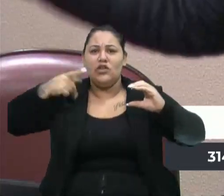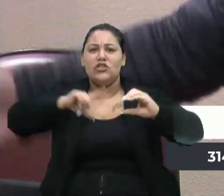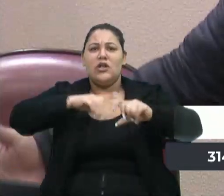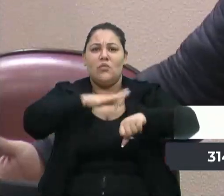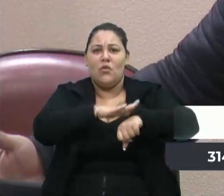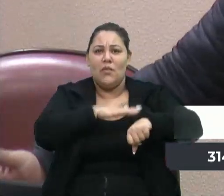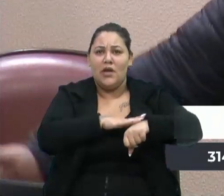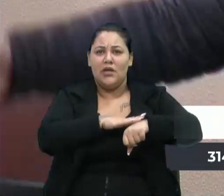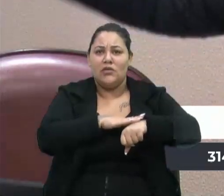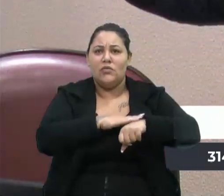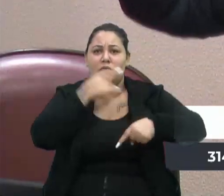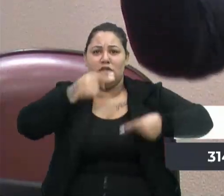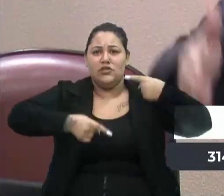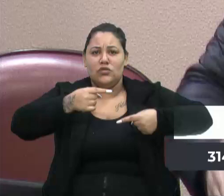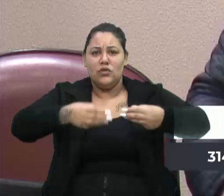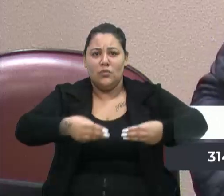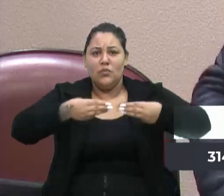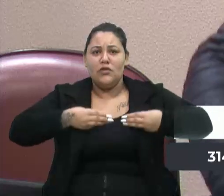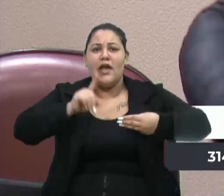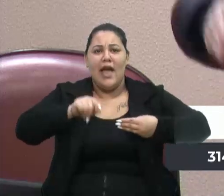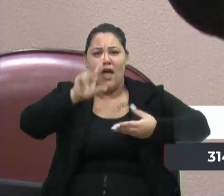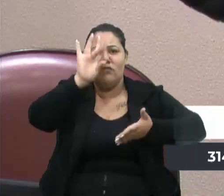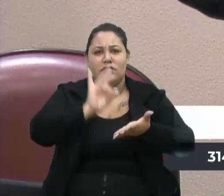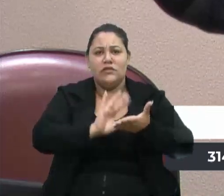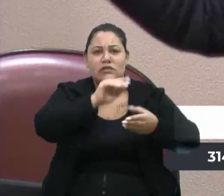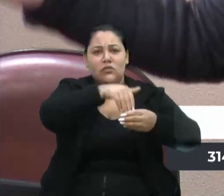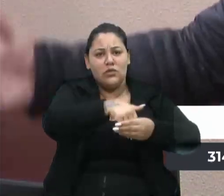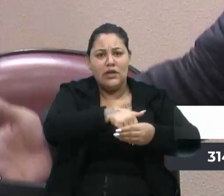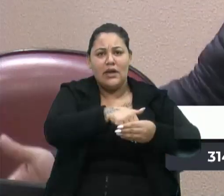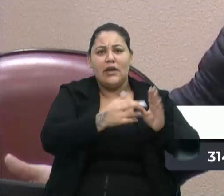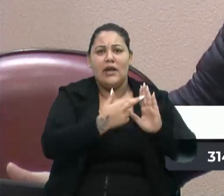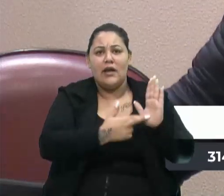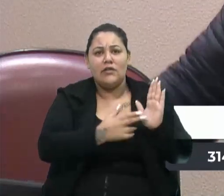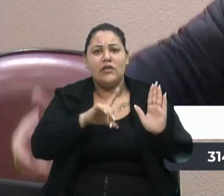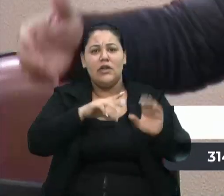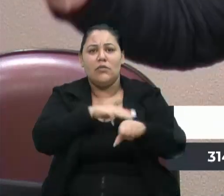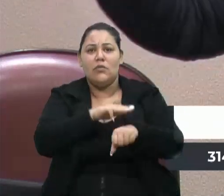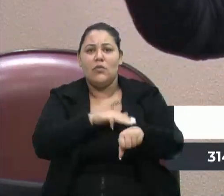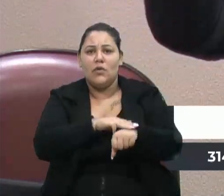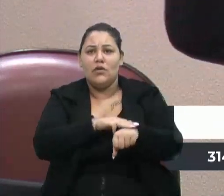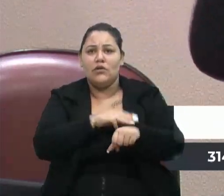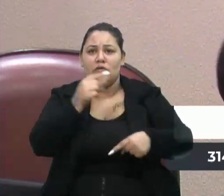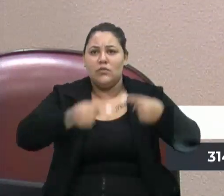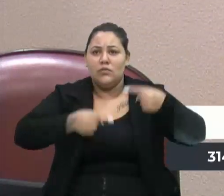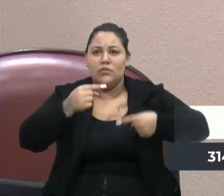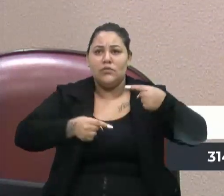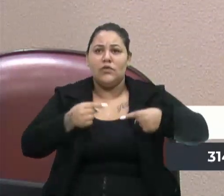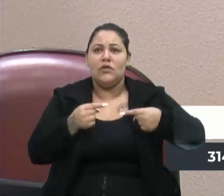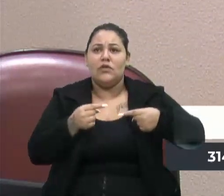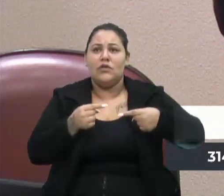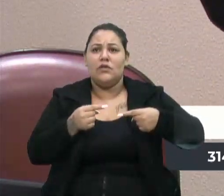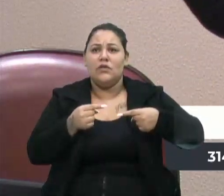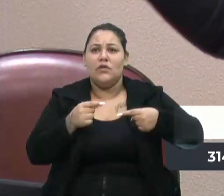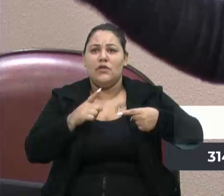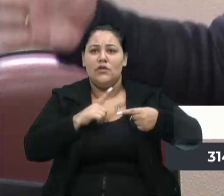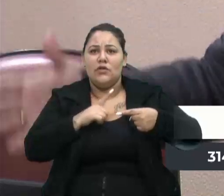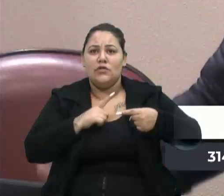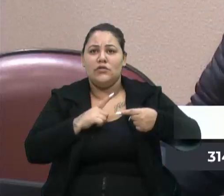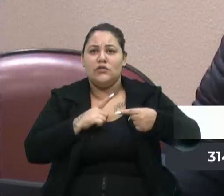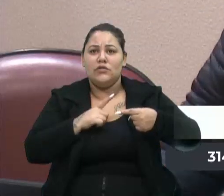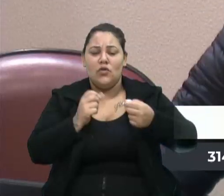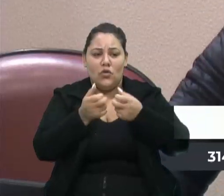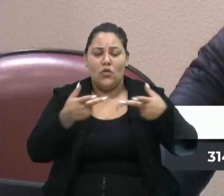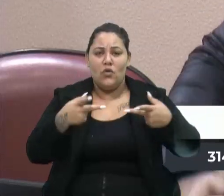a gente discutir a moção, é regimento interno, tem um momento para a gente discutir emenda parlamentar, tem um momento para a gente